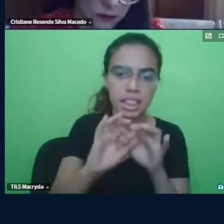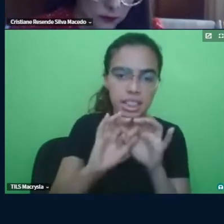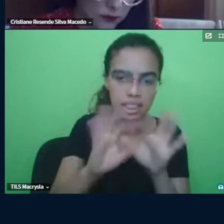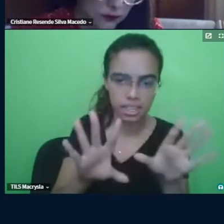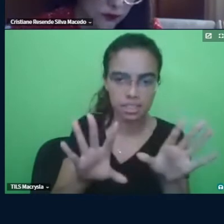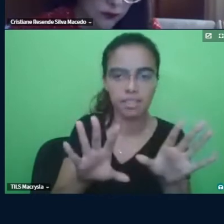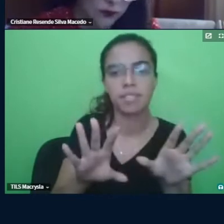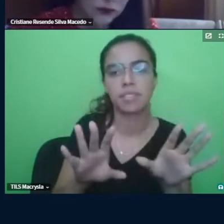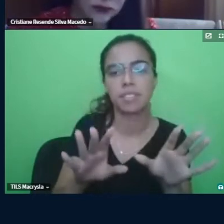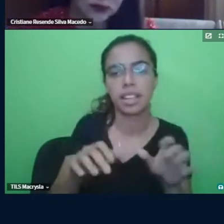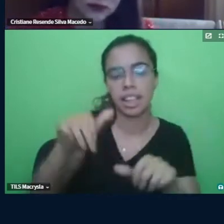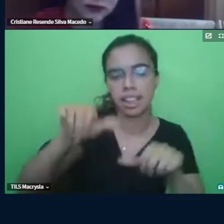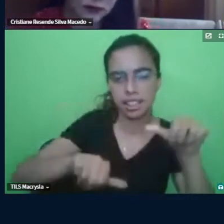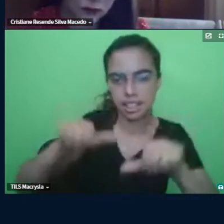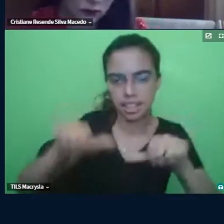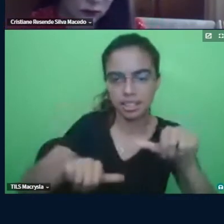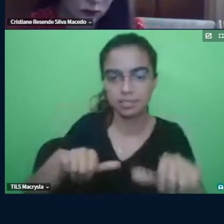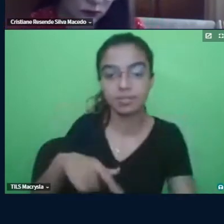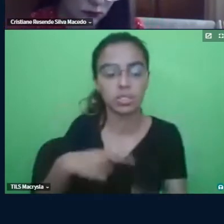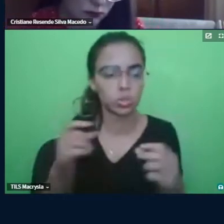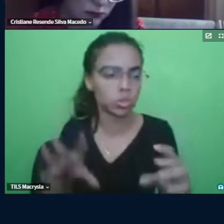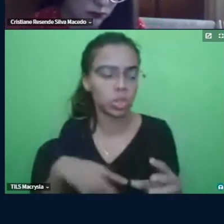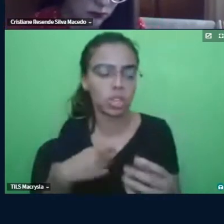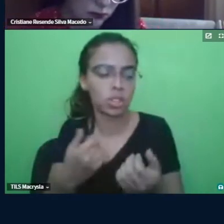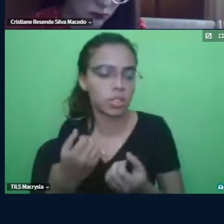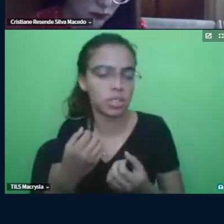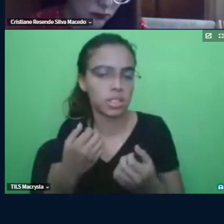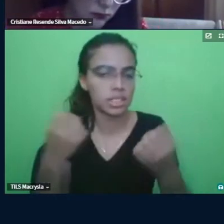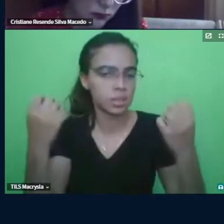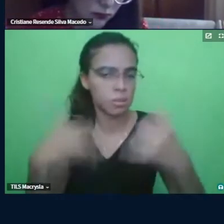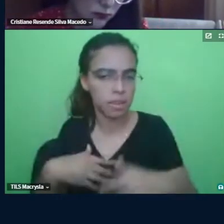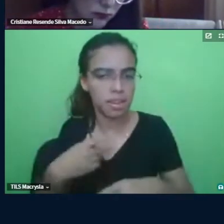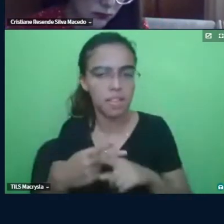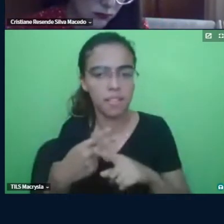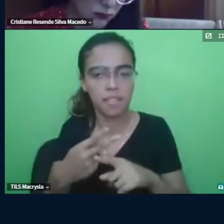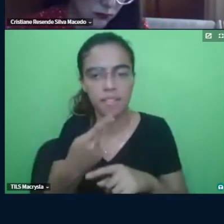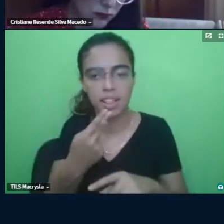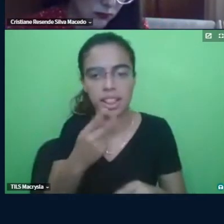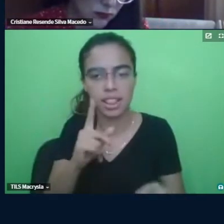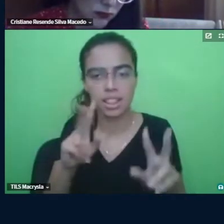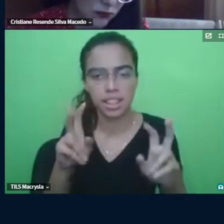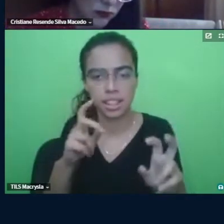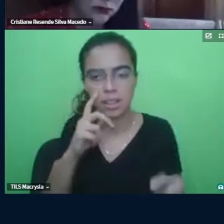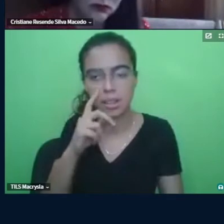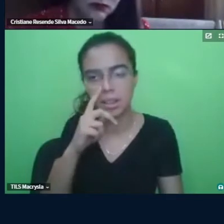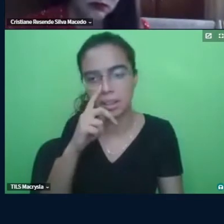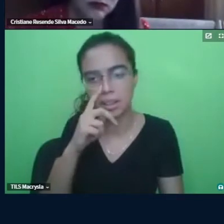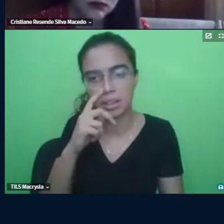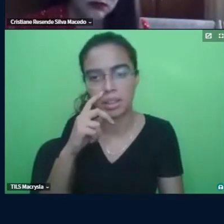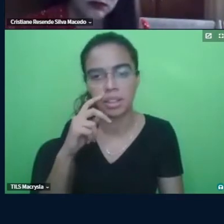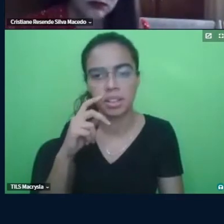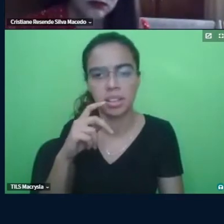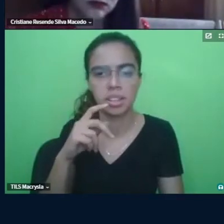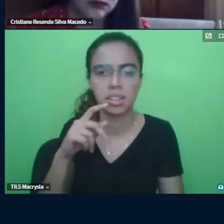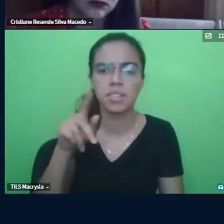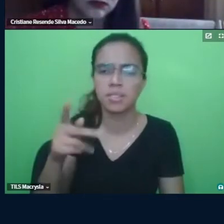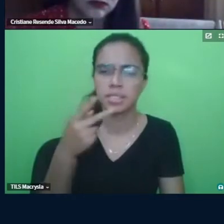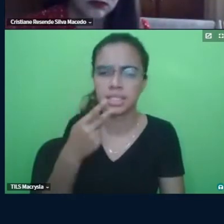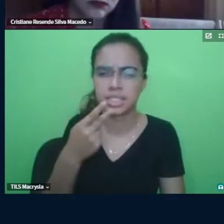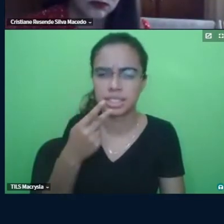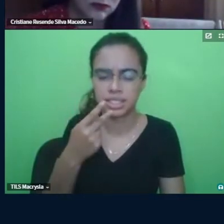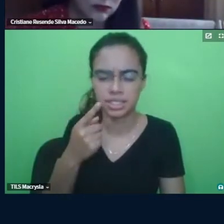esclarecimento porque a gente vai ter que trabalhar sobre essa questão acho que tem que ficar bem clara entendeu essa ideia